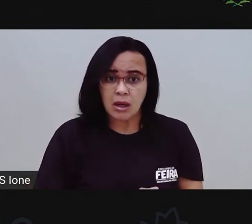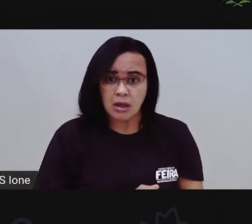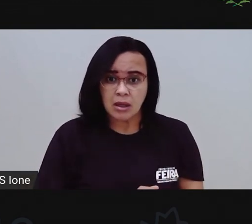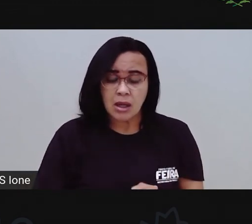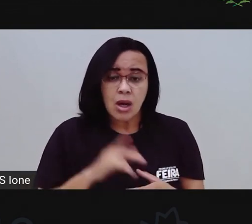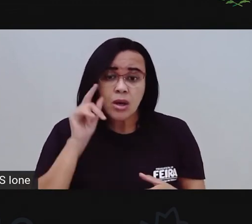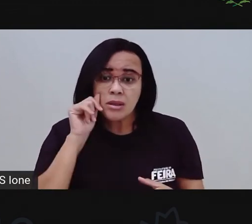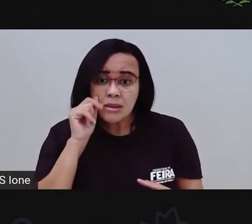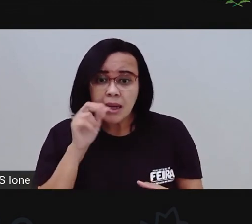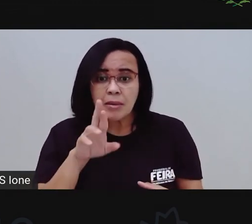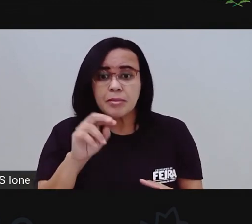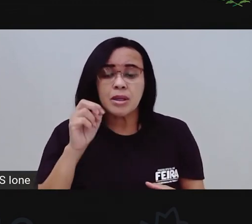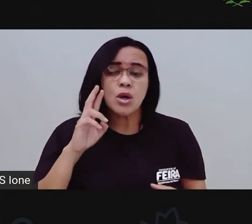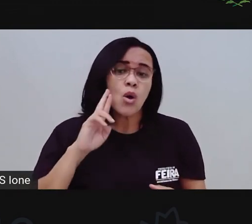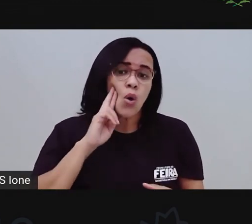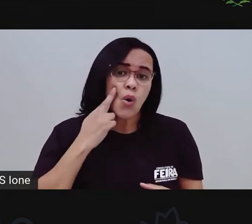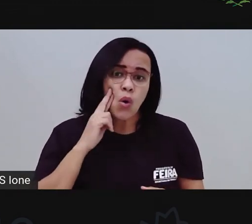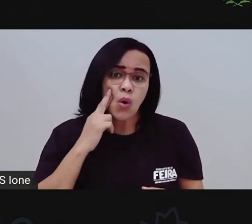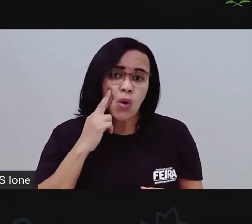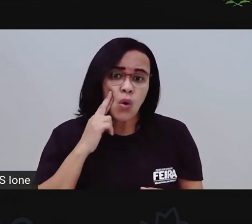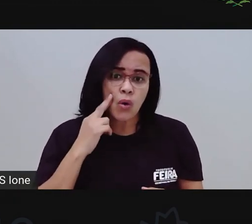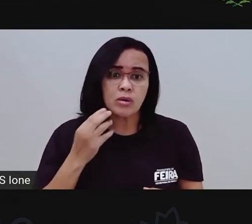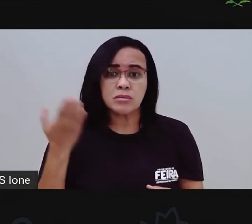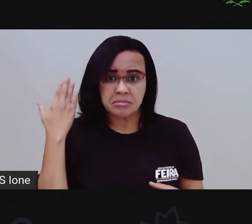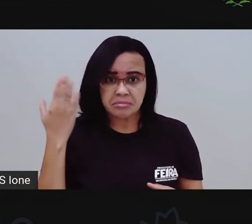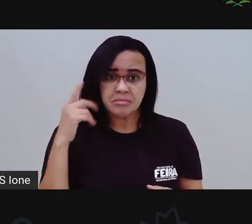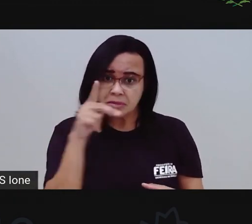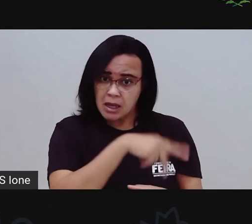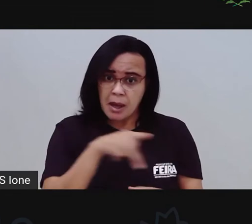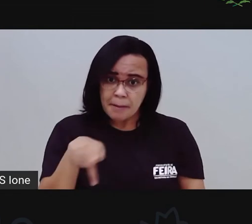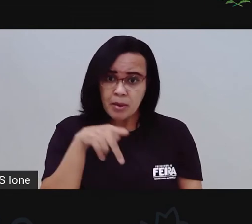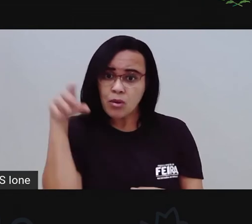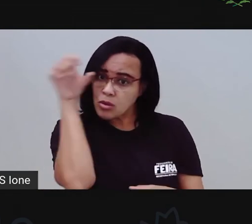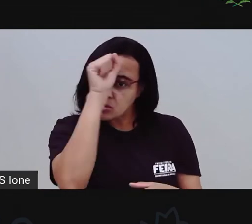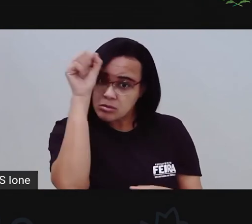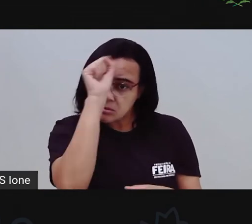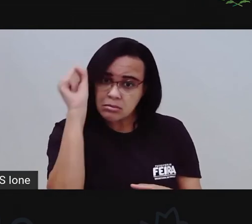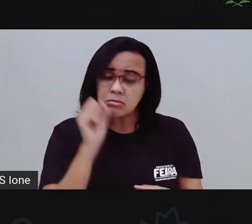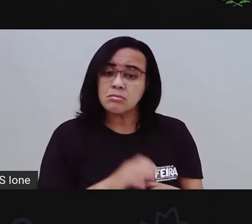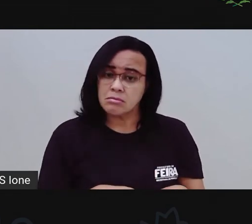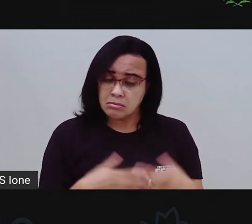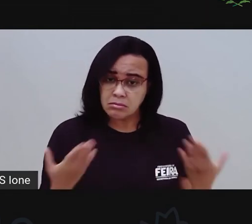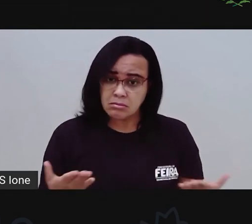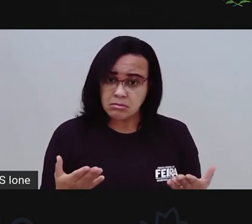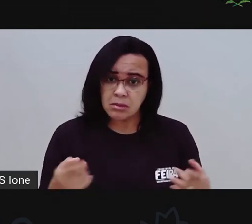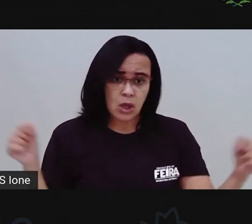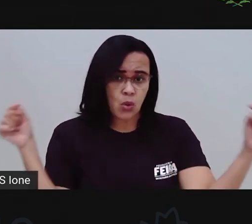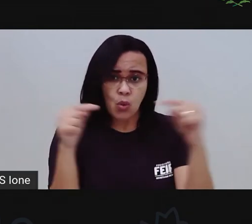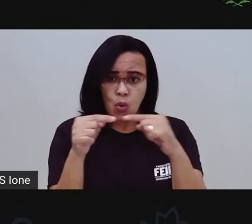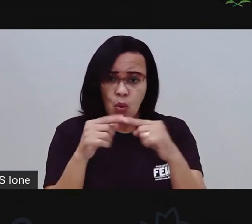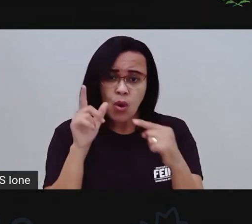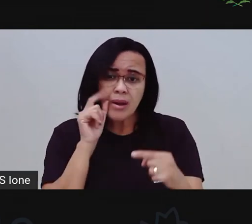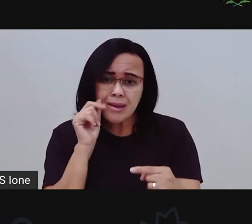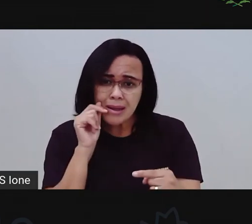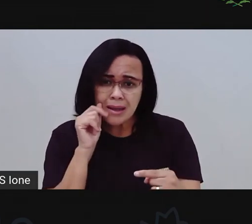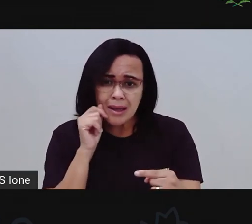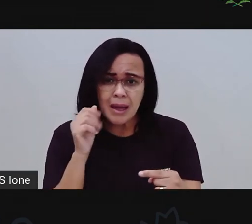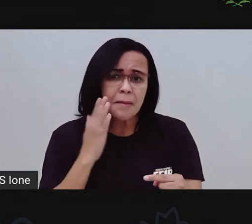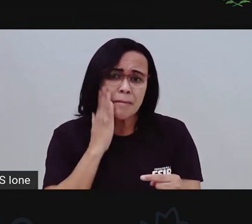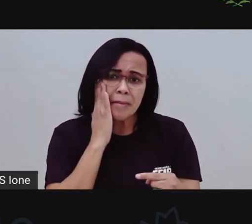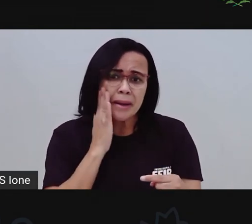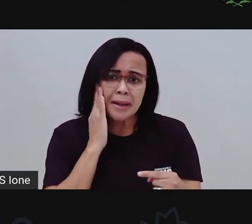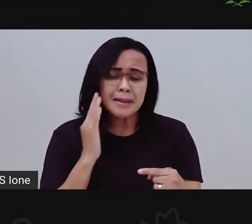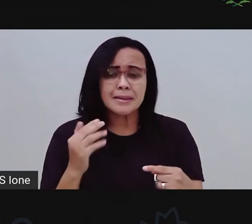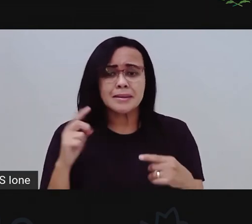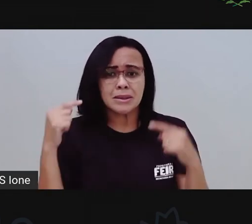sinal. Não tinha nada. Era rosa, o lápis era rosa, era um tonzinho de rosa e dizia que aquele lápis era cor de pele. E aí,